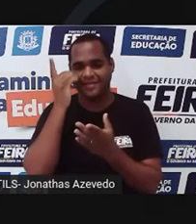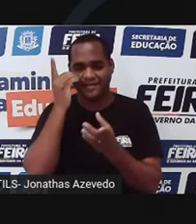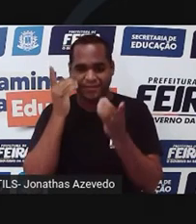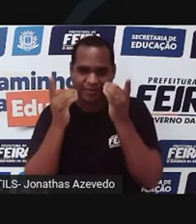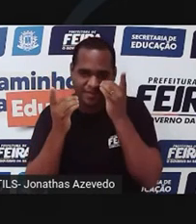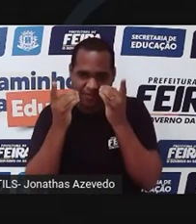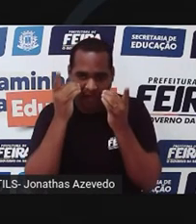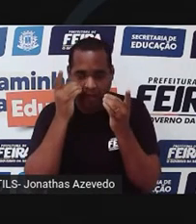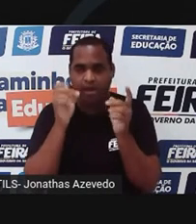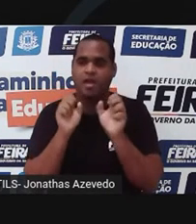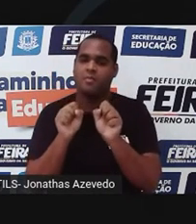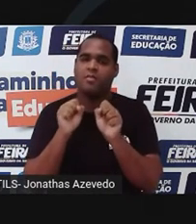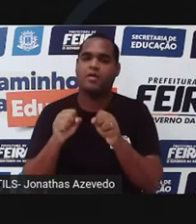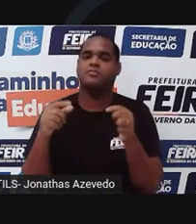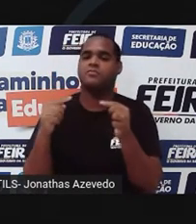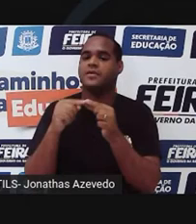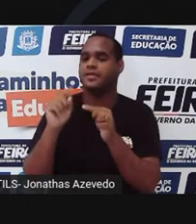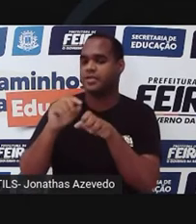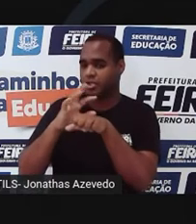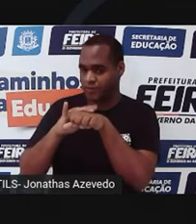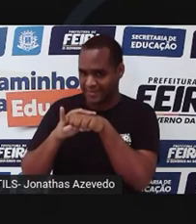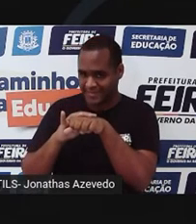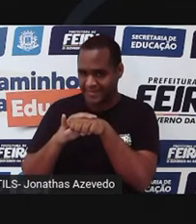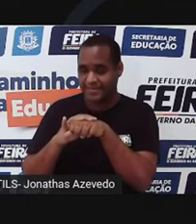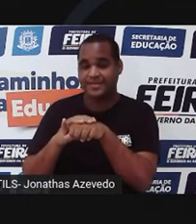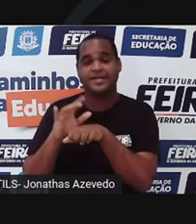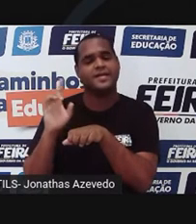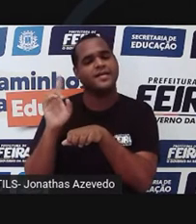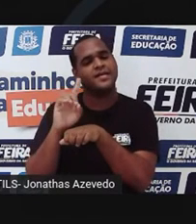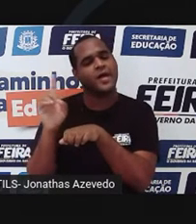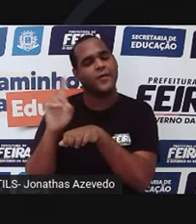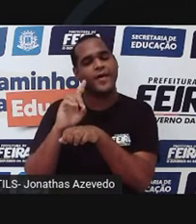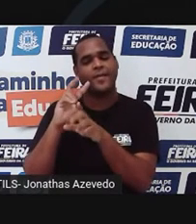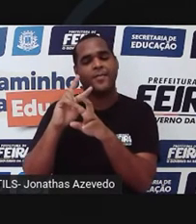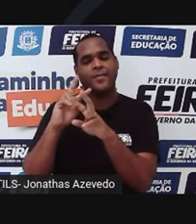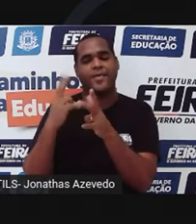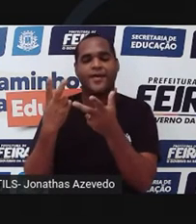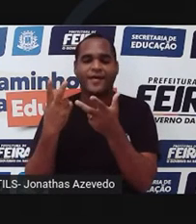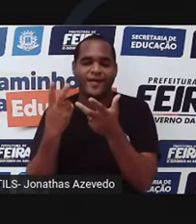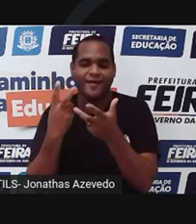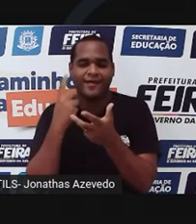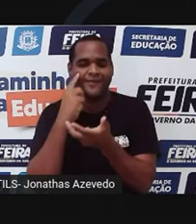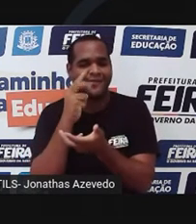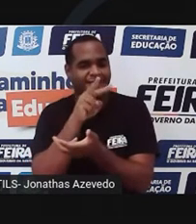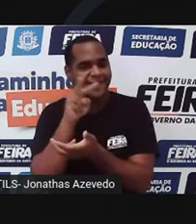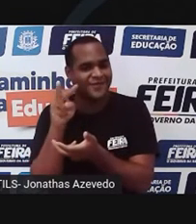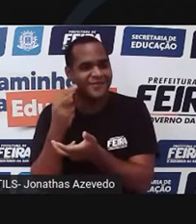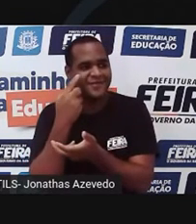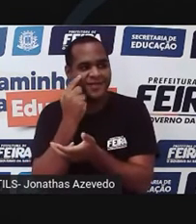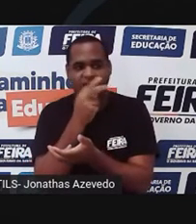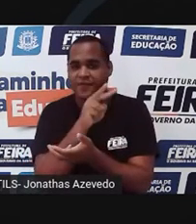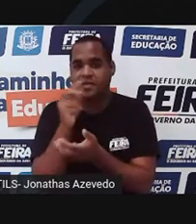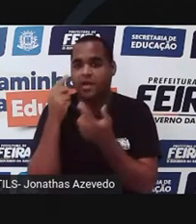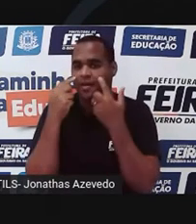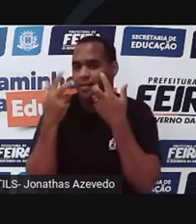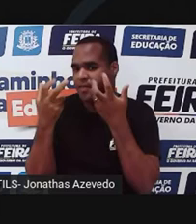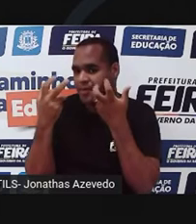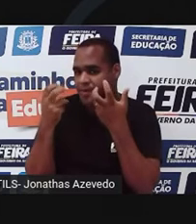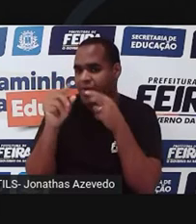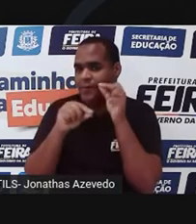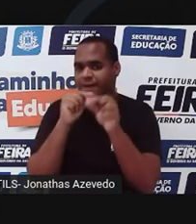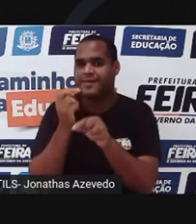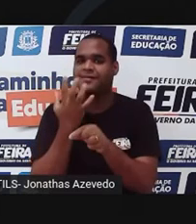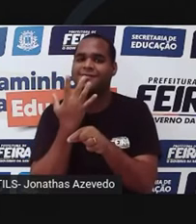ele pode ser considerado uma doença? Não, ele é um distúrbio de visão na detecção das cores